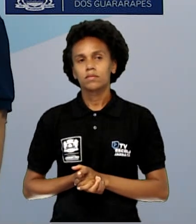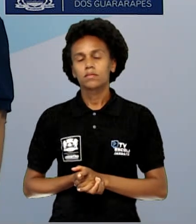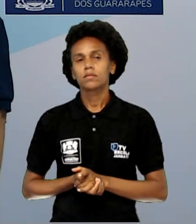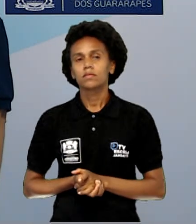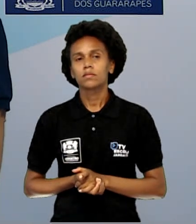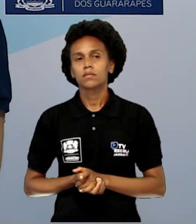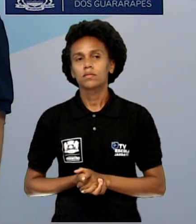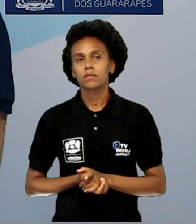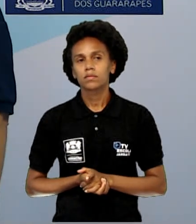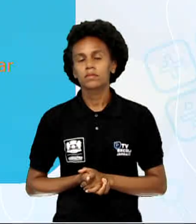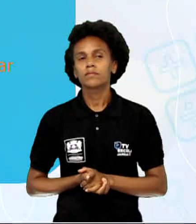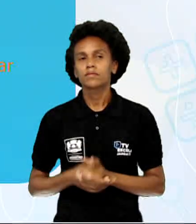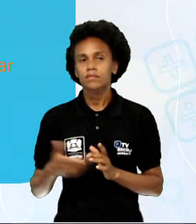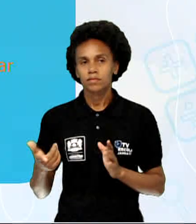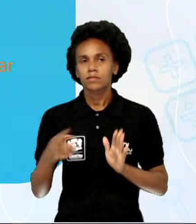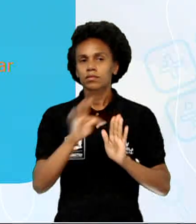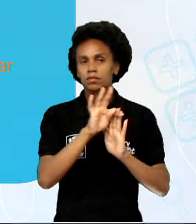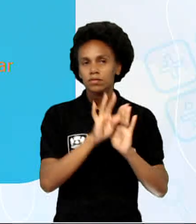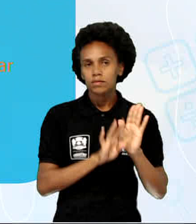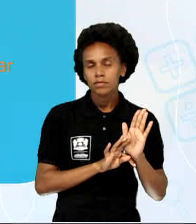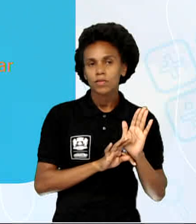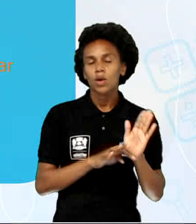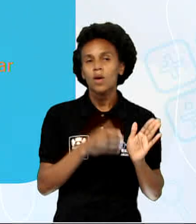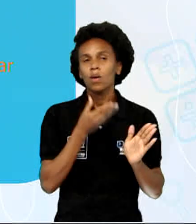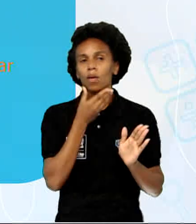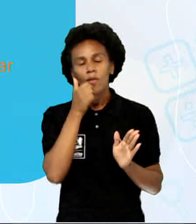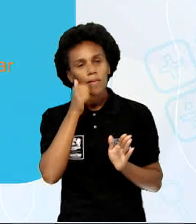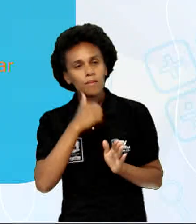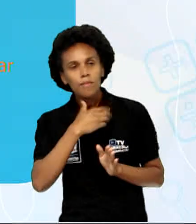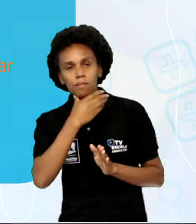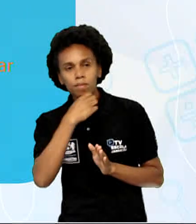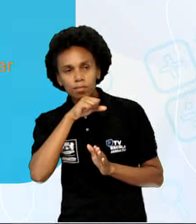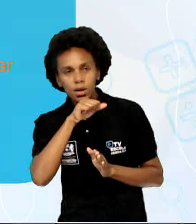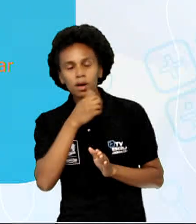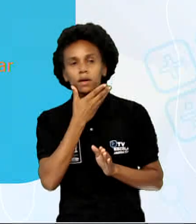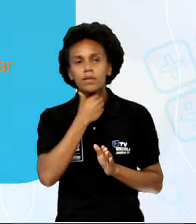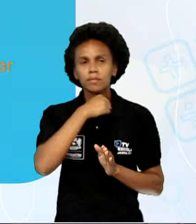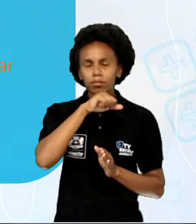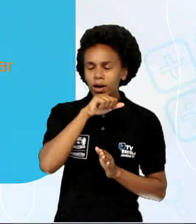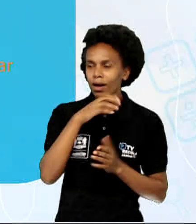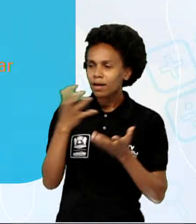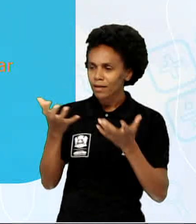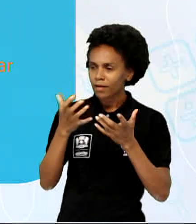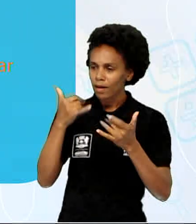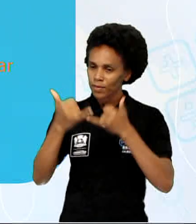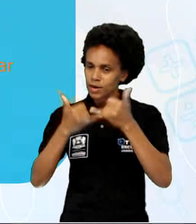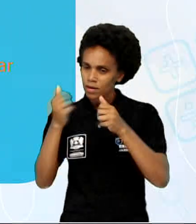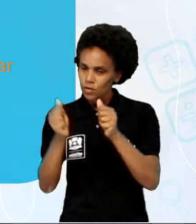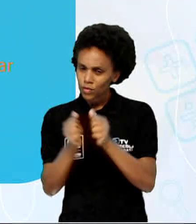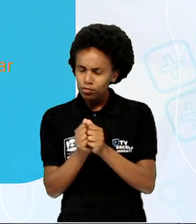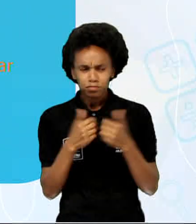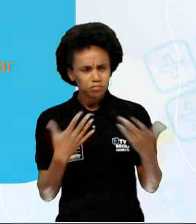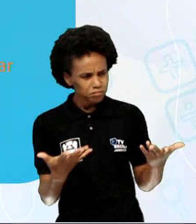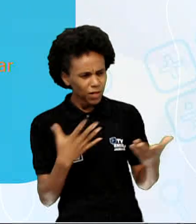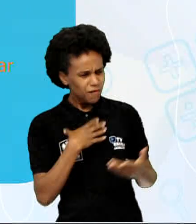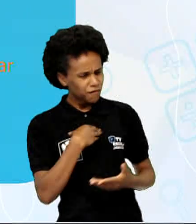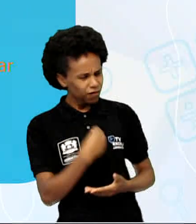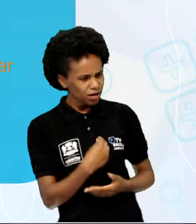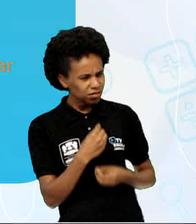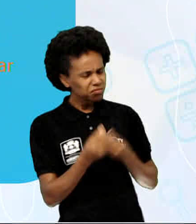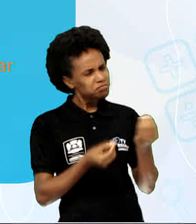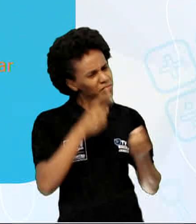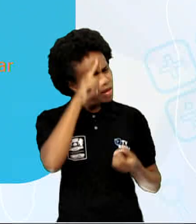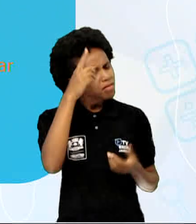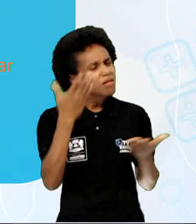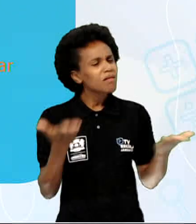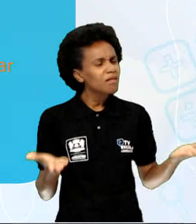discurso. Veja, mãe, pai, vocês querem brincar comigo? O que é isso, meu filho? Está doido? De onde você tirou essa? De onde é essa